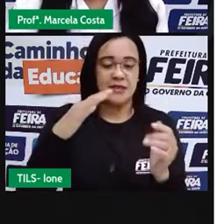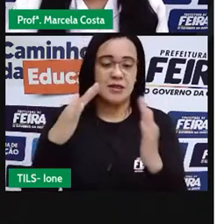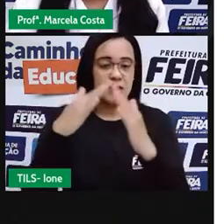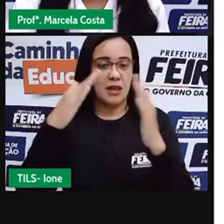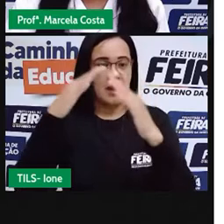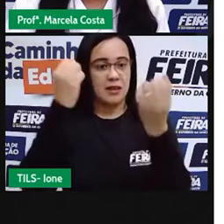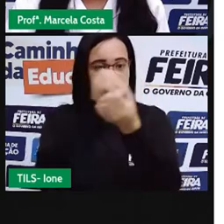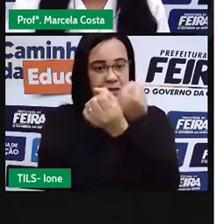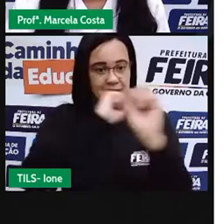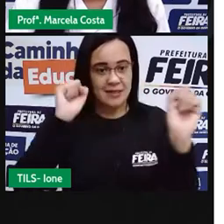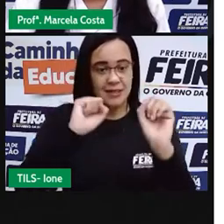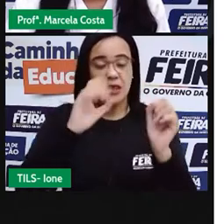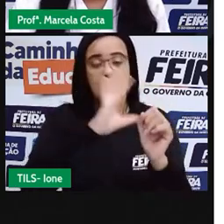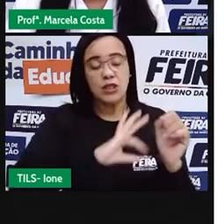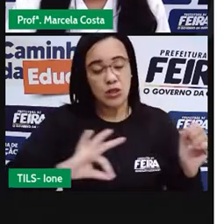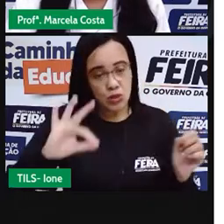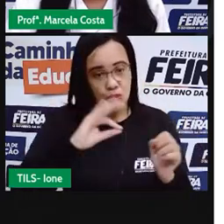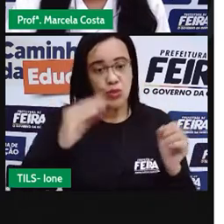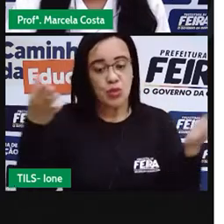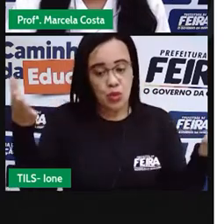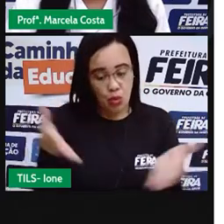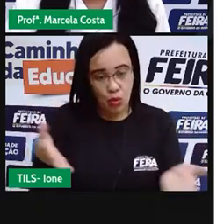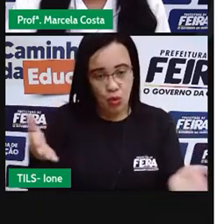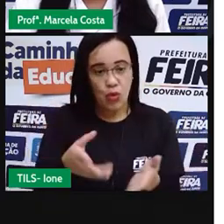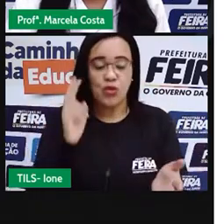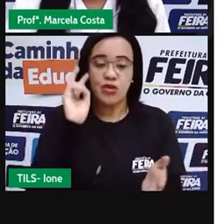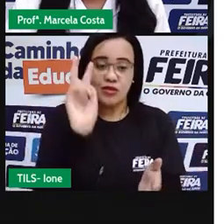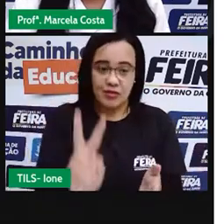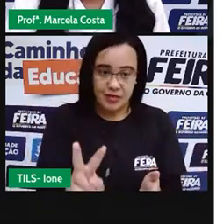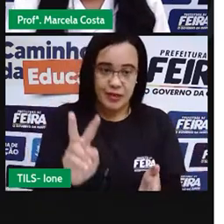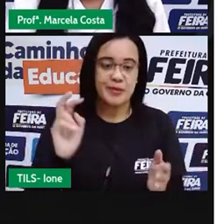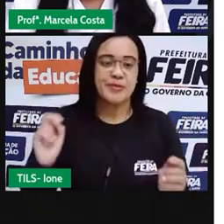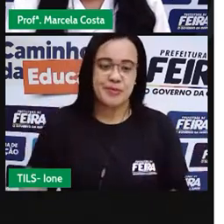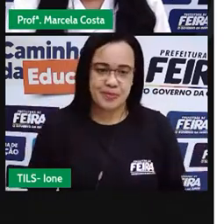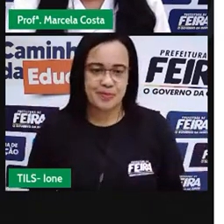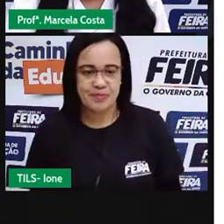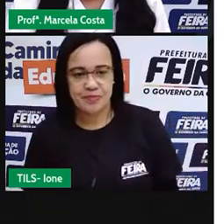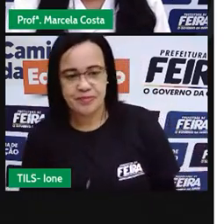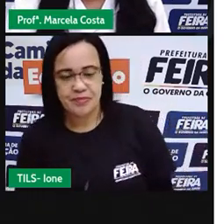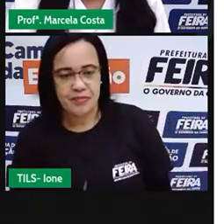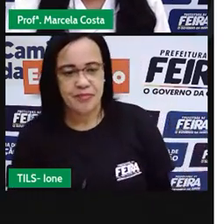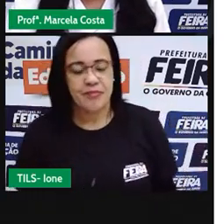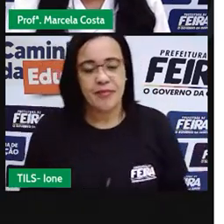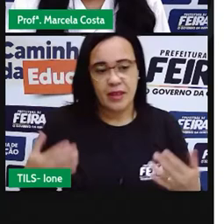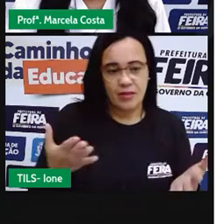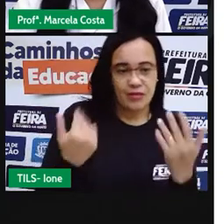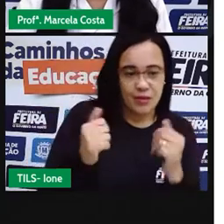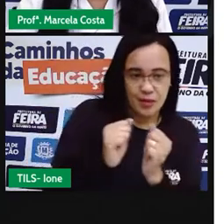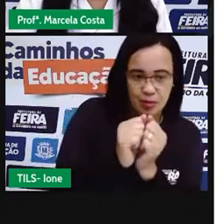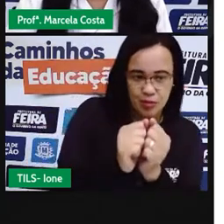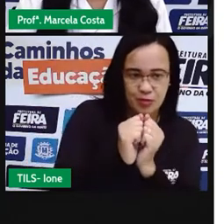Tudo isso a gente vai ver durante essa aula de hoje. Então, vamos lá.